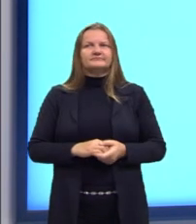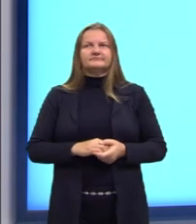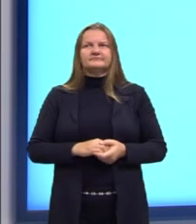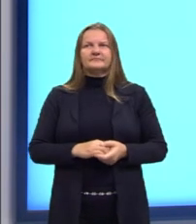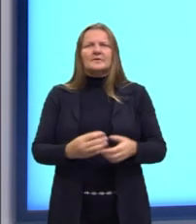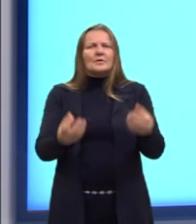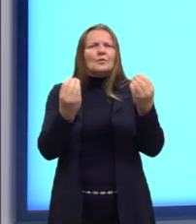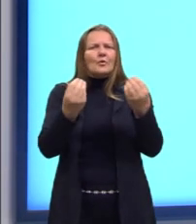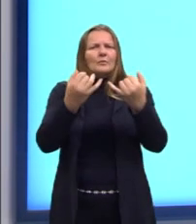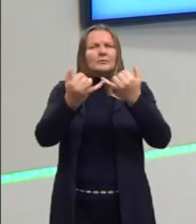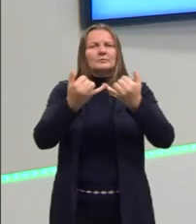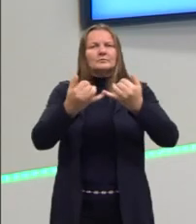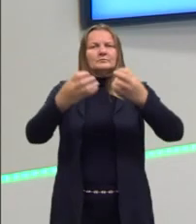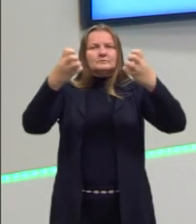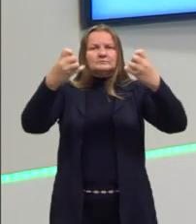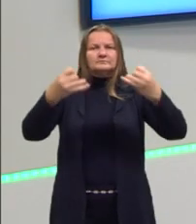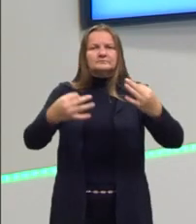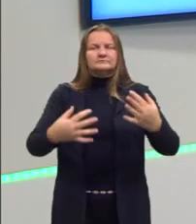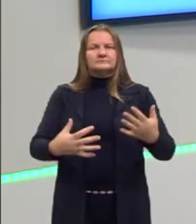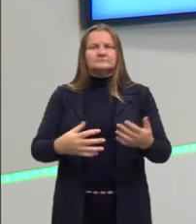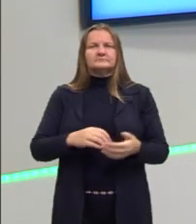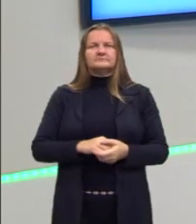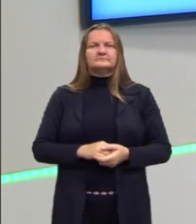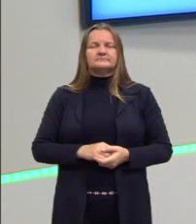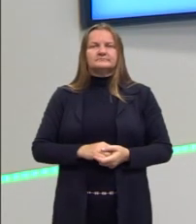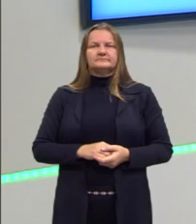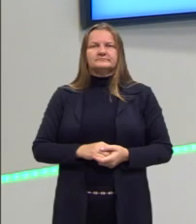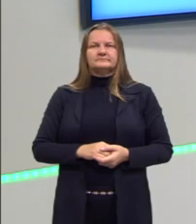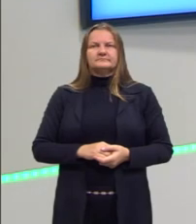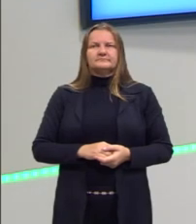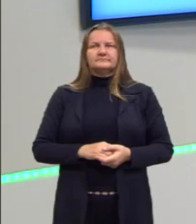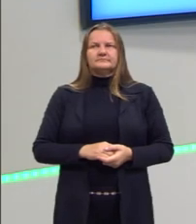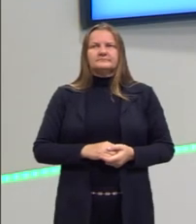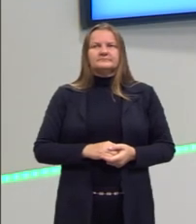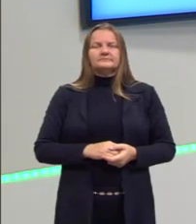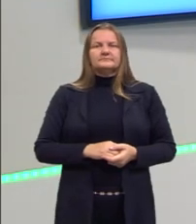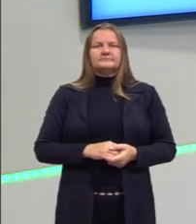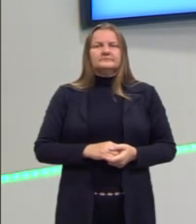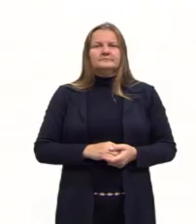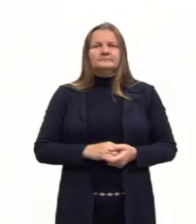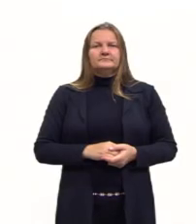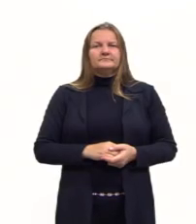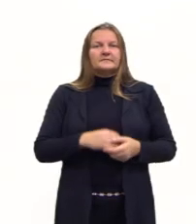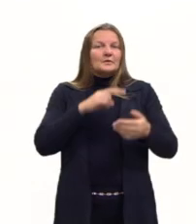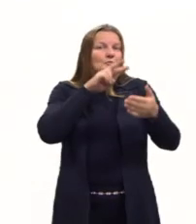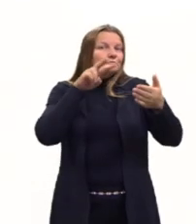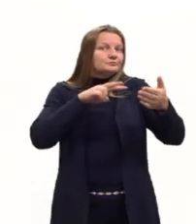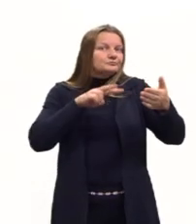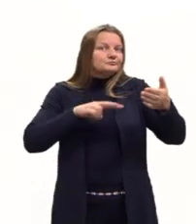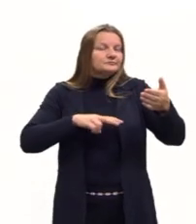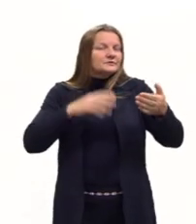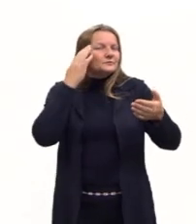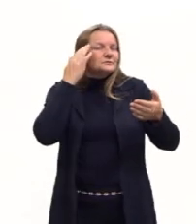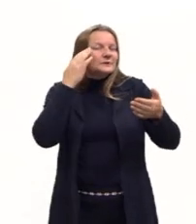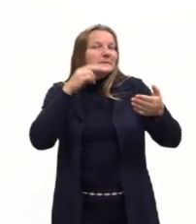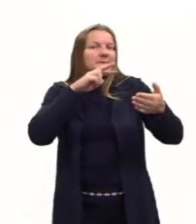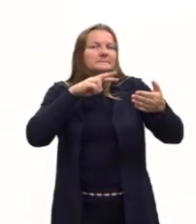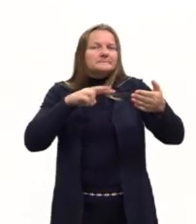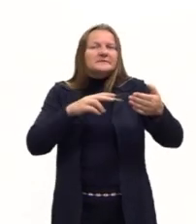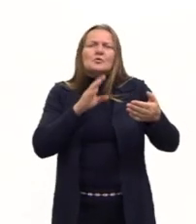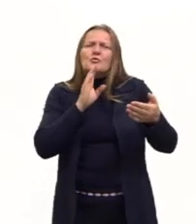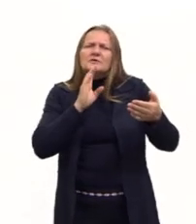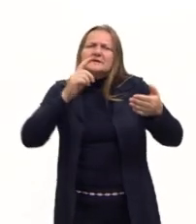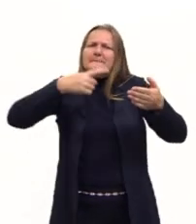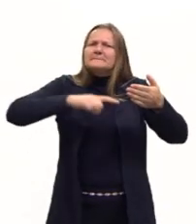Como é abordado? Também pode ser abordado através da interpretação. Como que seria essa interpretação? A gente tem que